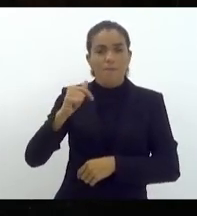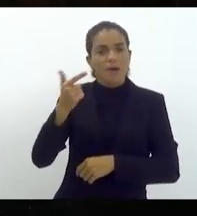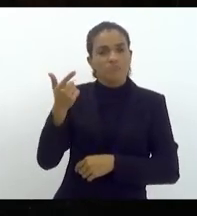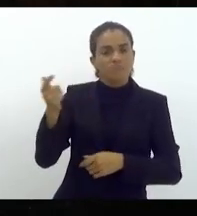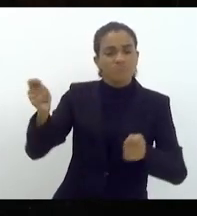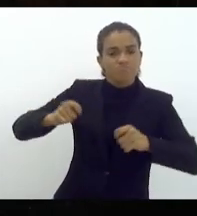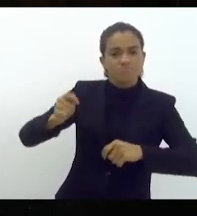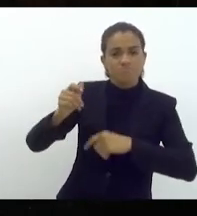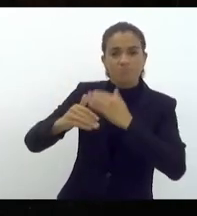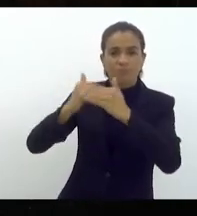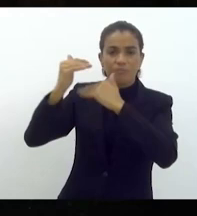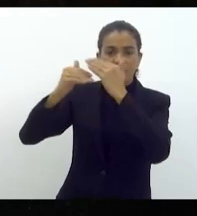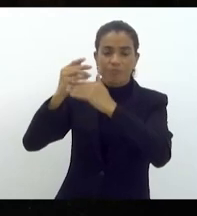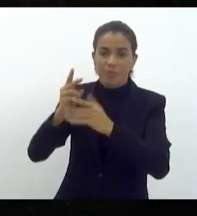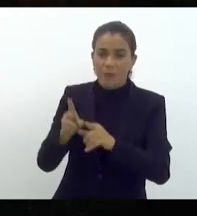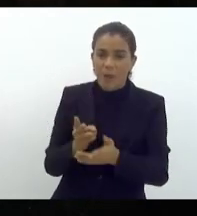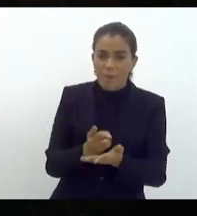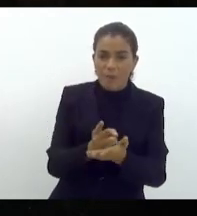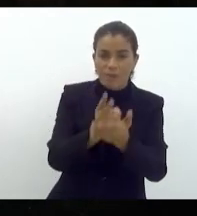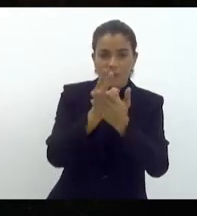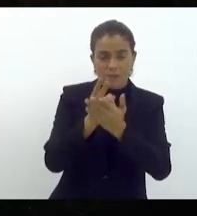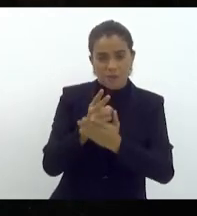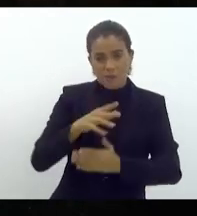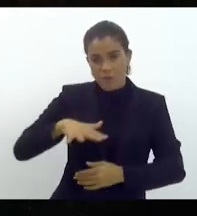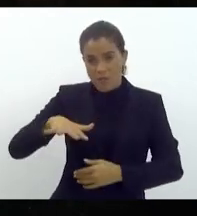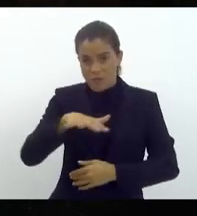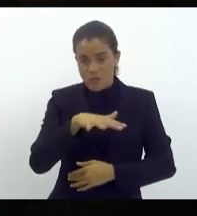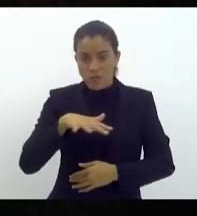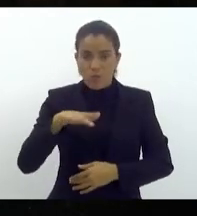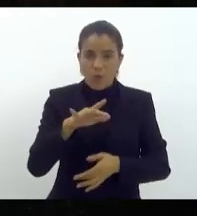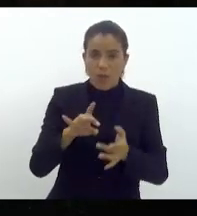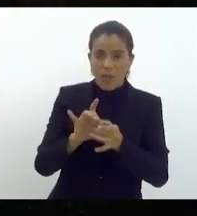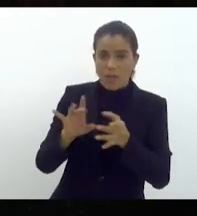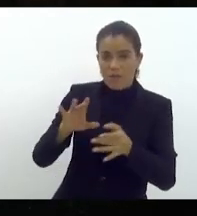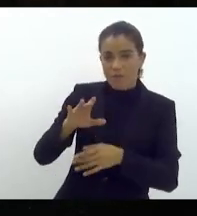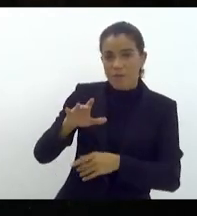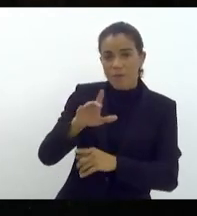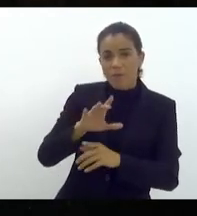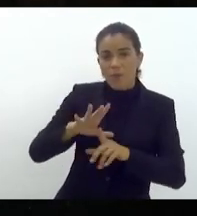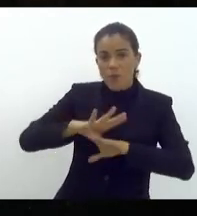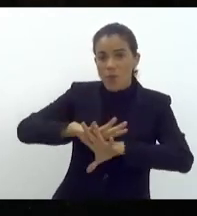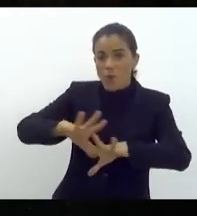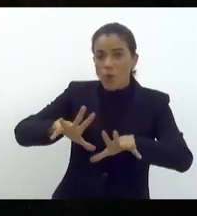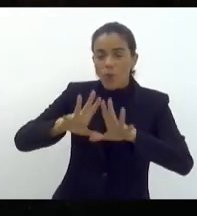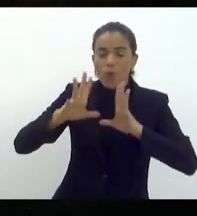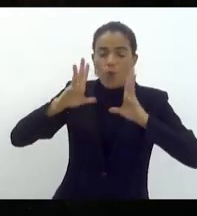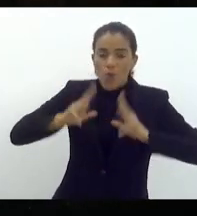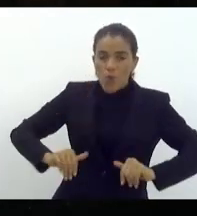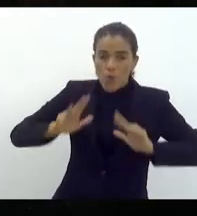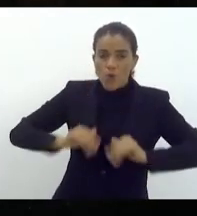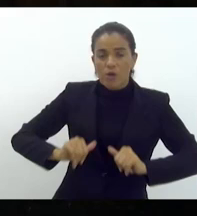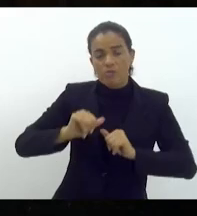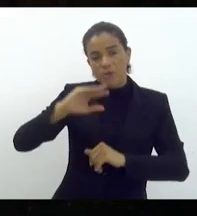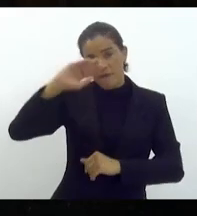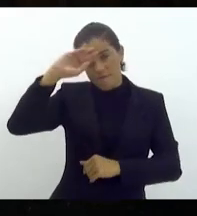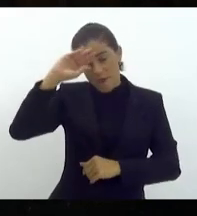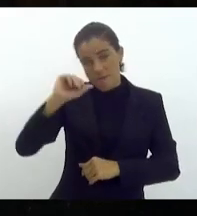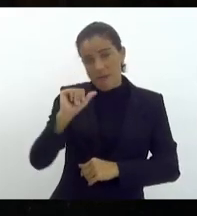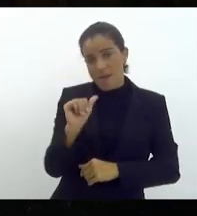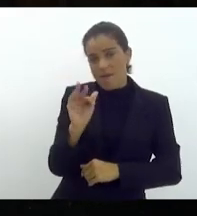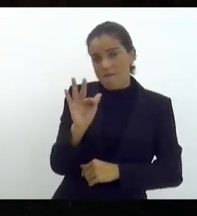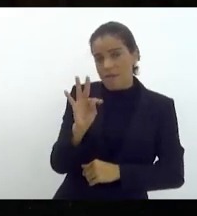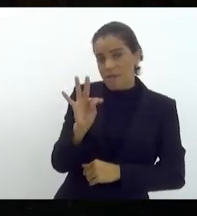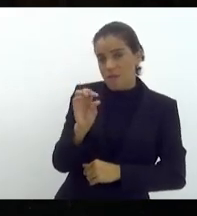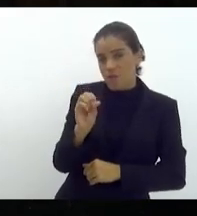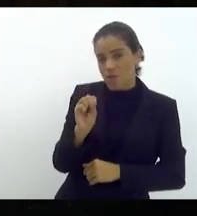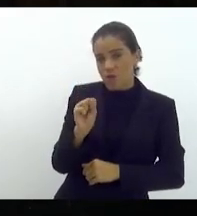bem como a manutenção da condição da zona livre de febre afetosa sem vacinação. Trata-se sobre a